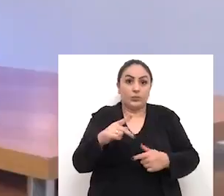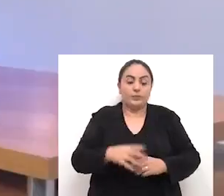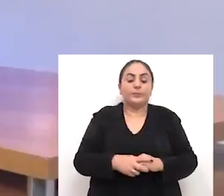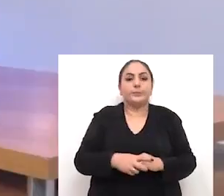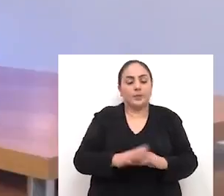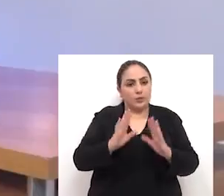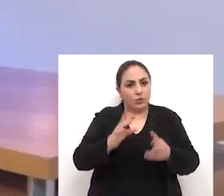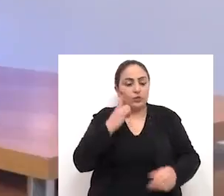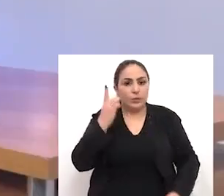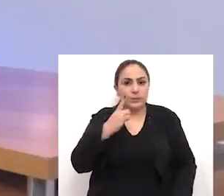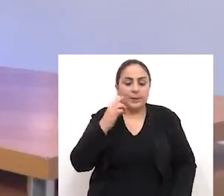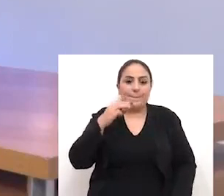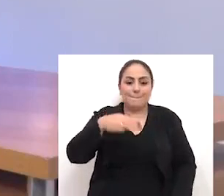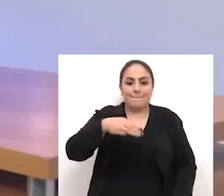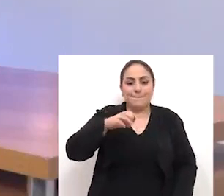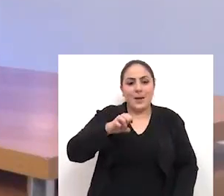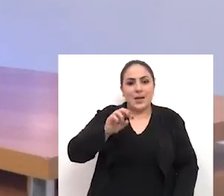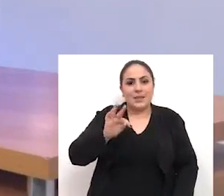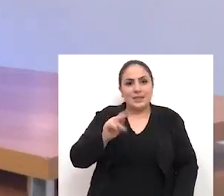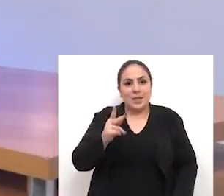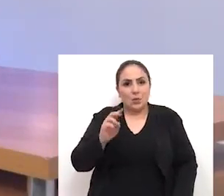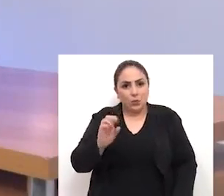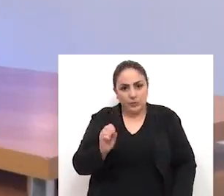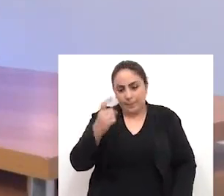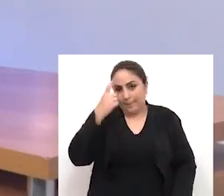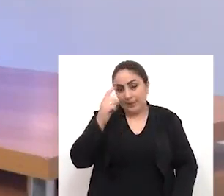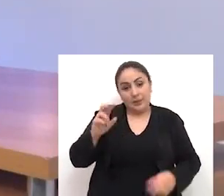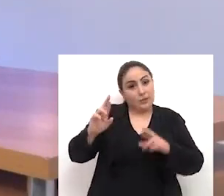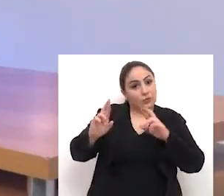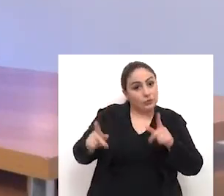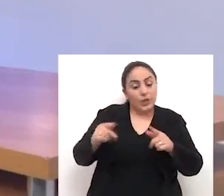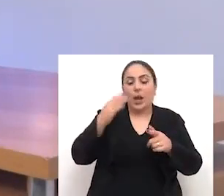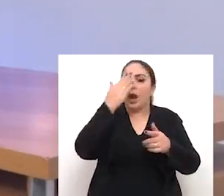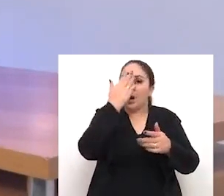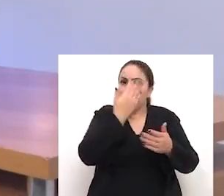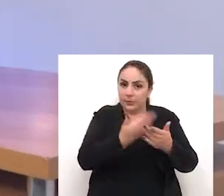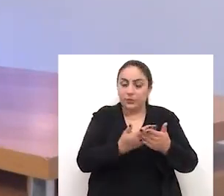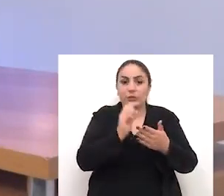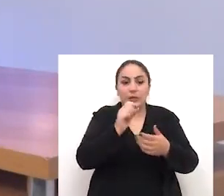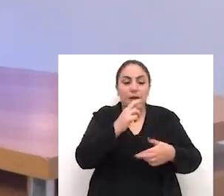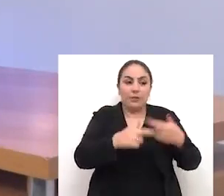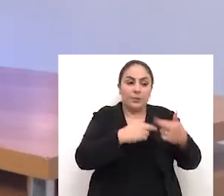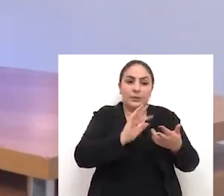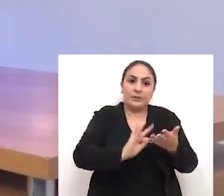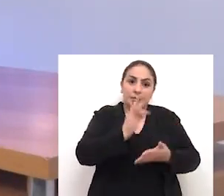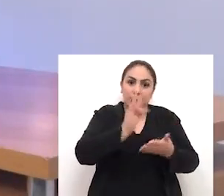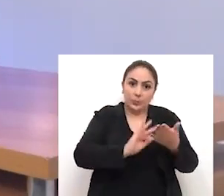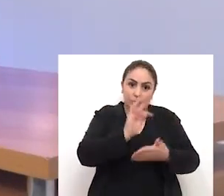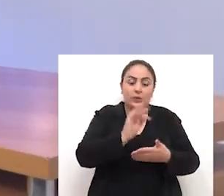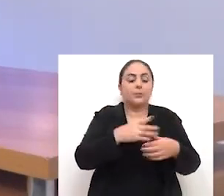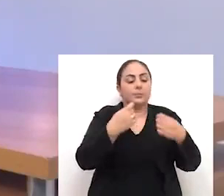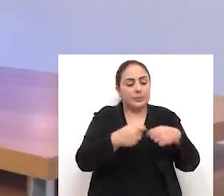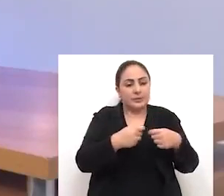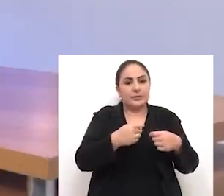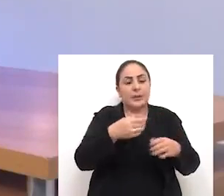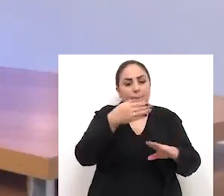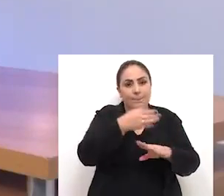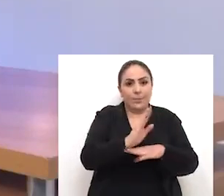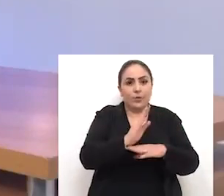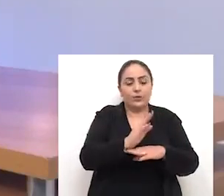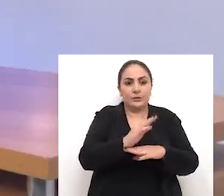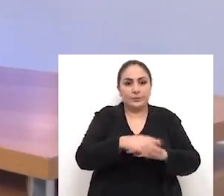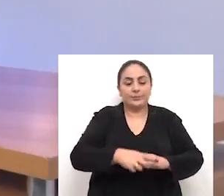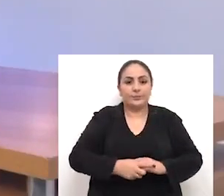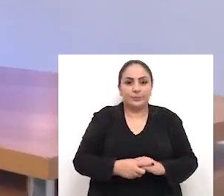bolso. Já o deputado Matheus Vesp pensa diferente e acredita que a reforma tributária deve ser